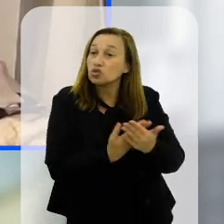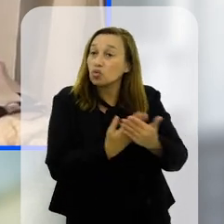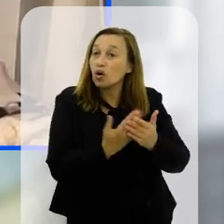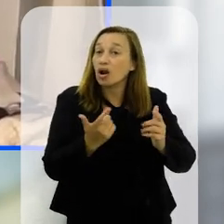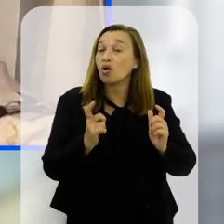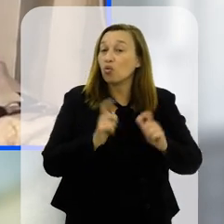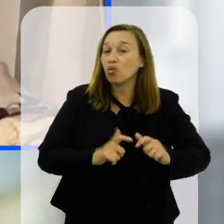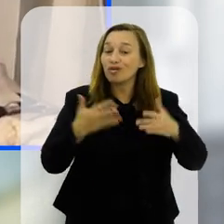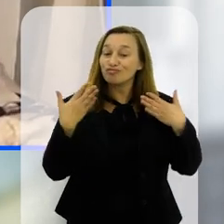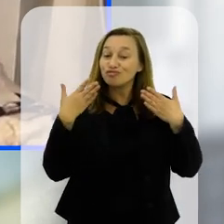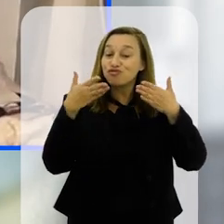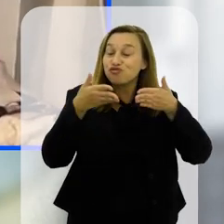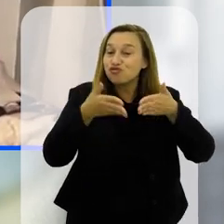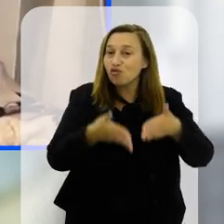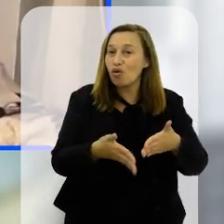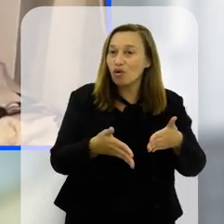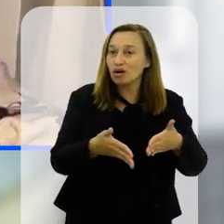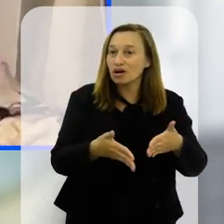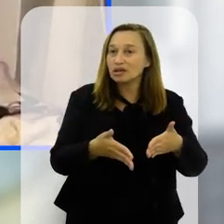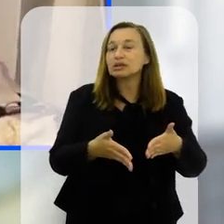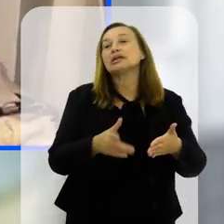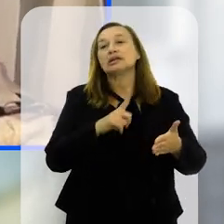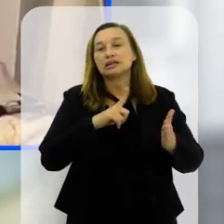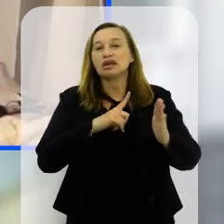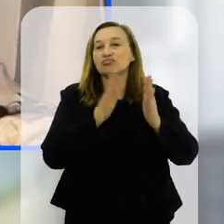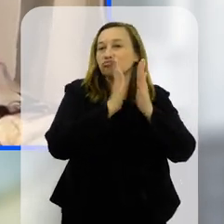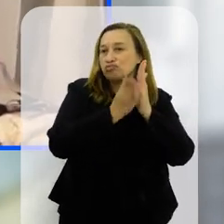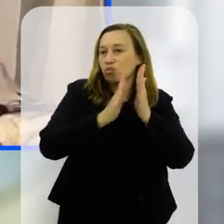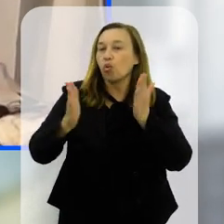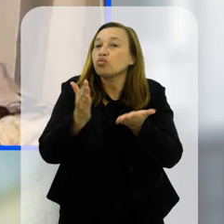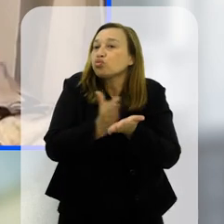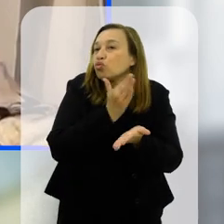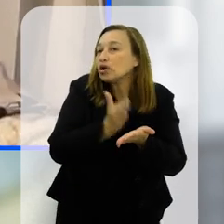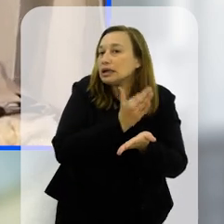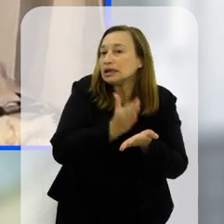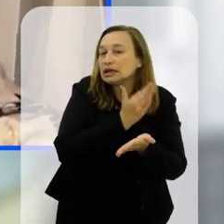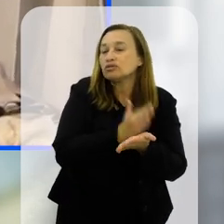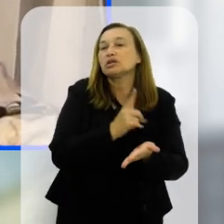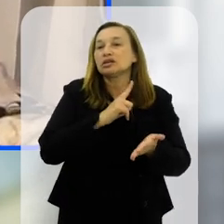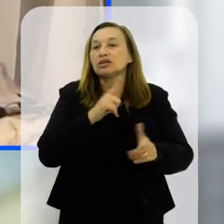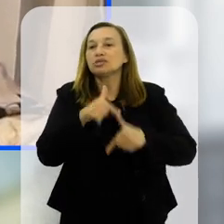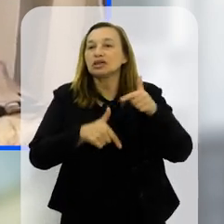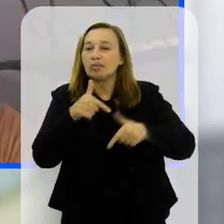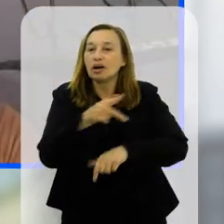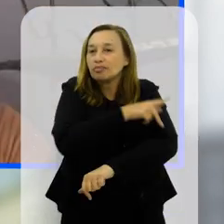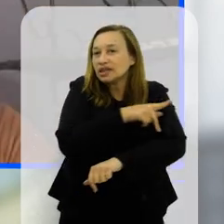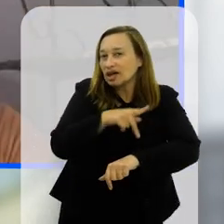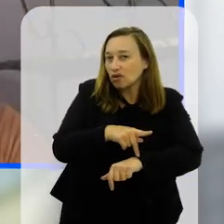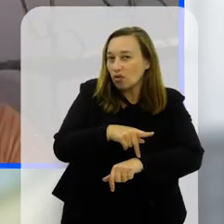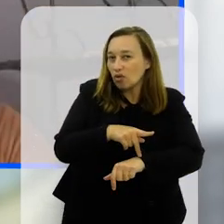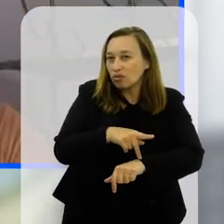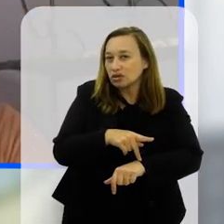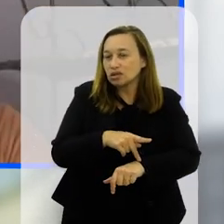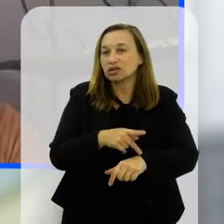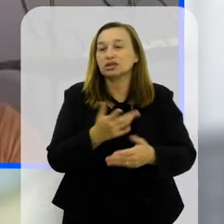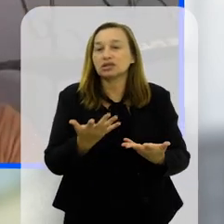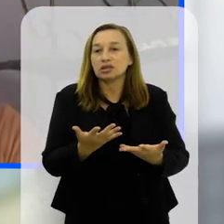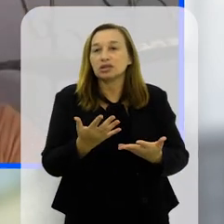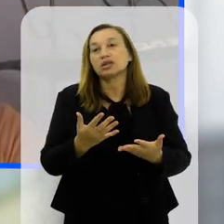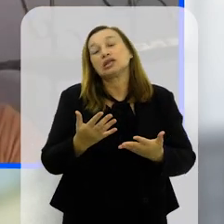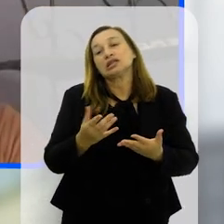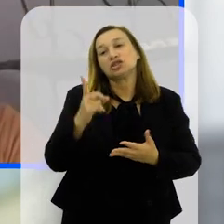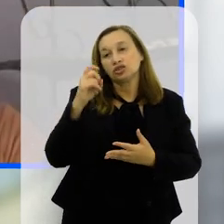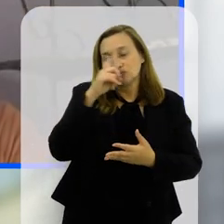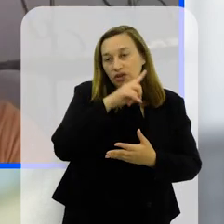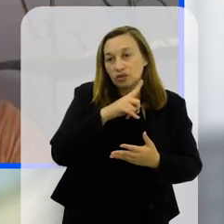e a escola é um lugar que a gente precisa concentrar é um lugar que a gente tem as bibliotecas nós temos livros nós temos um trabalho pedagógico que é